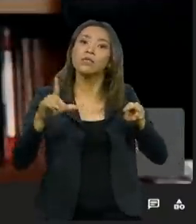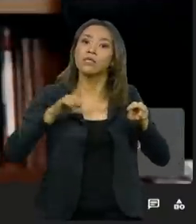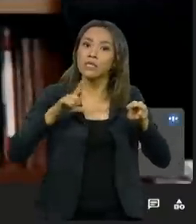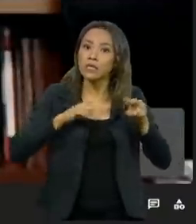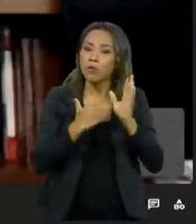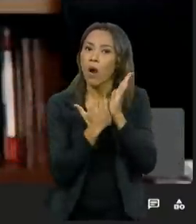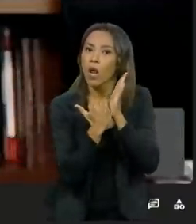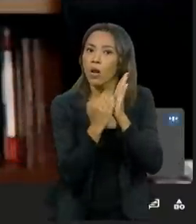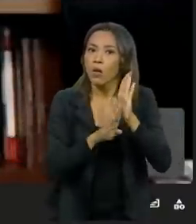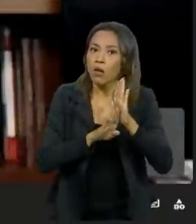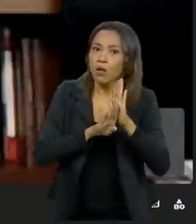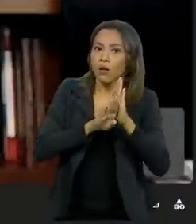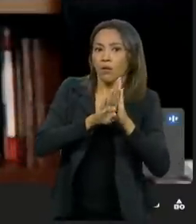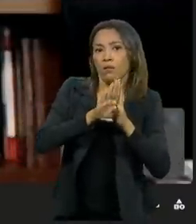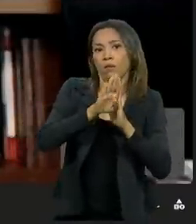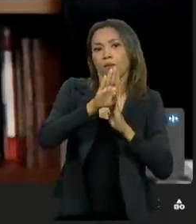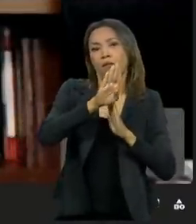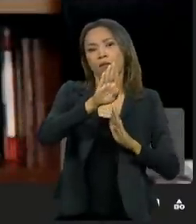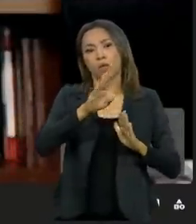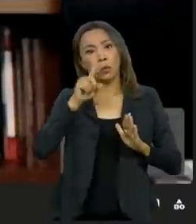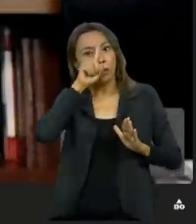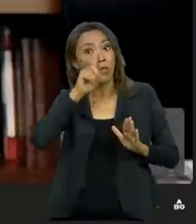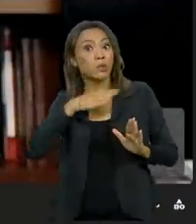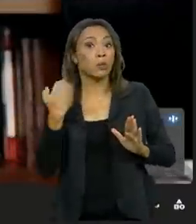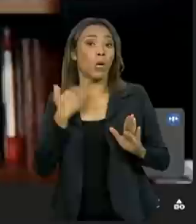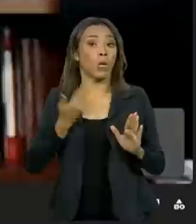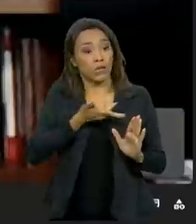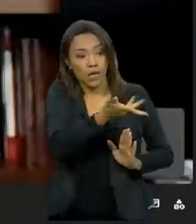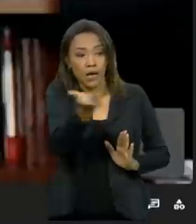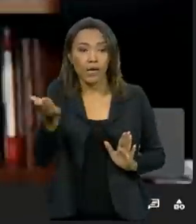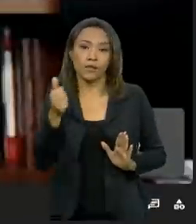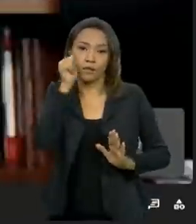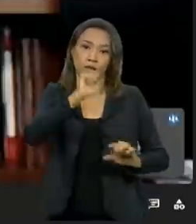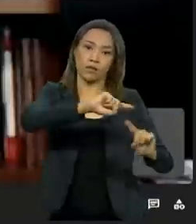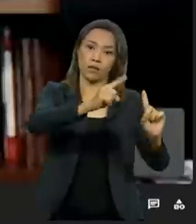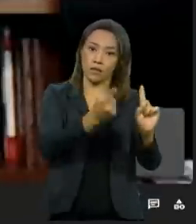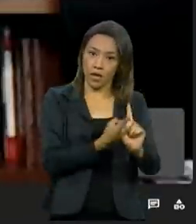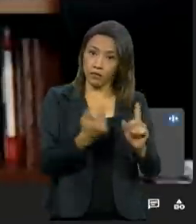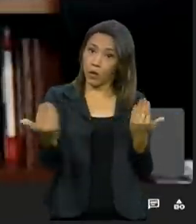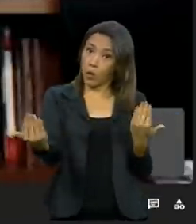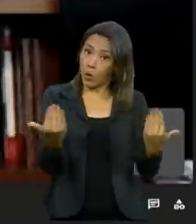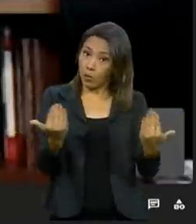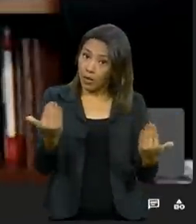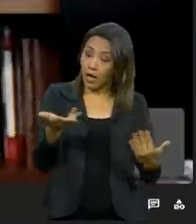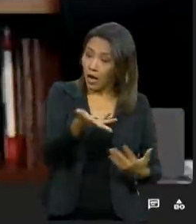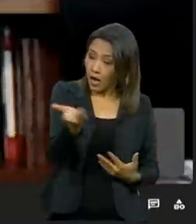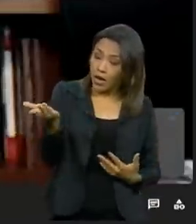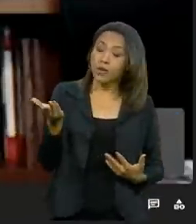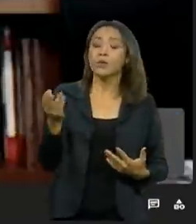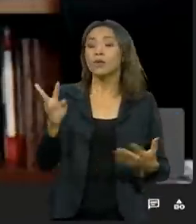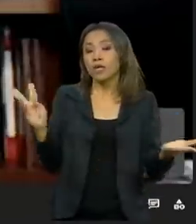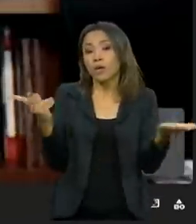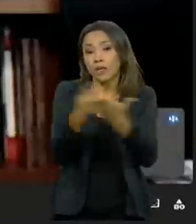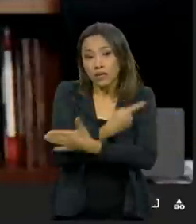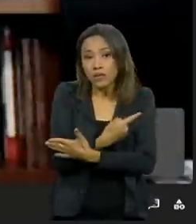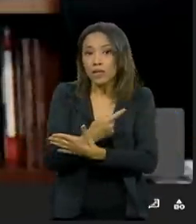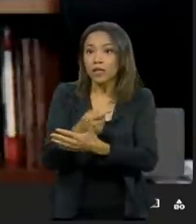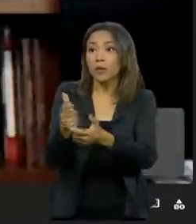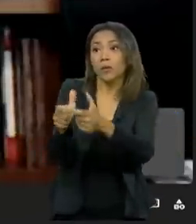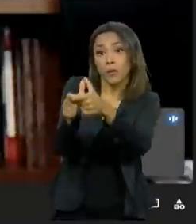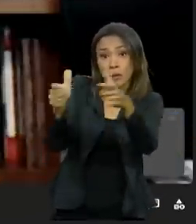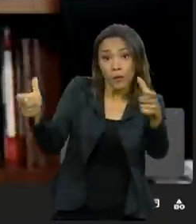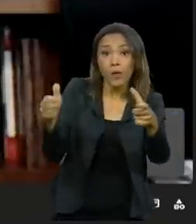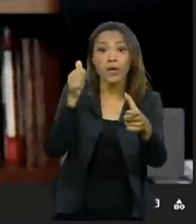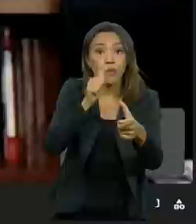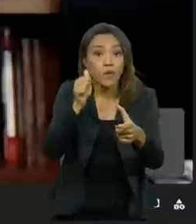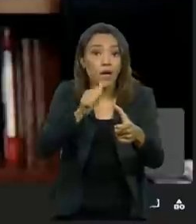significativo do risco de morte dessas gestantes, comparado ao risco de morte pela Covid-19 em mulheres